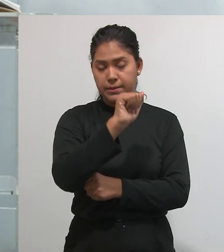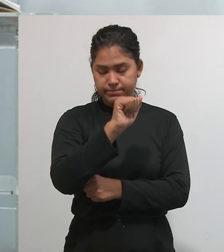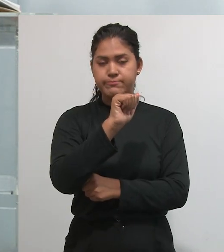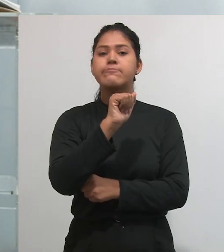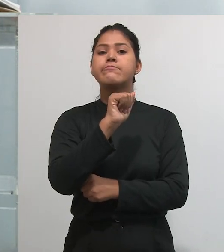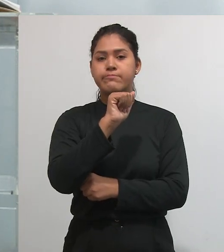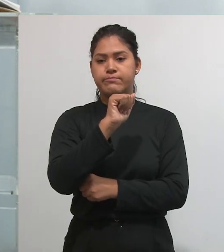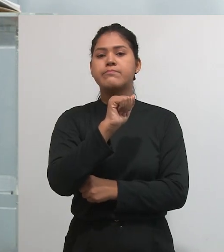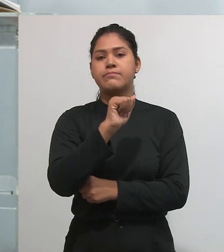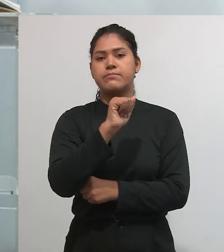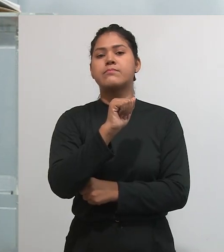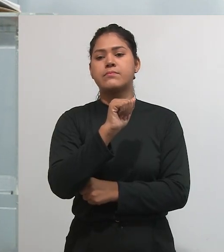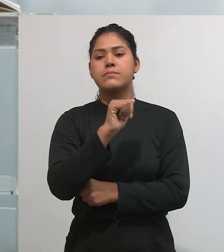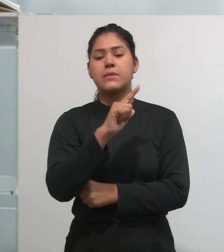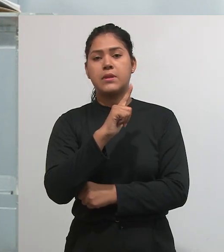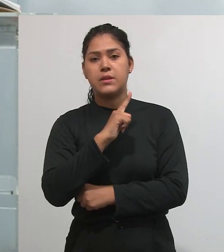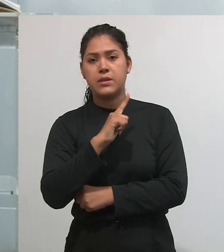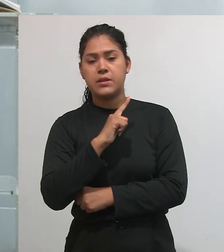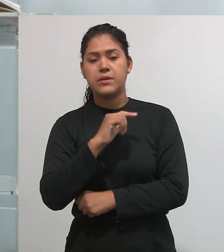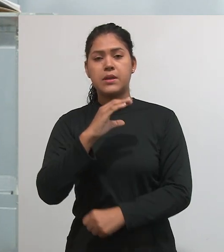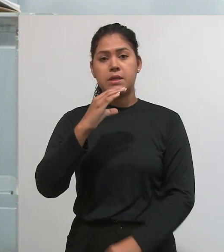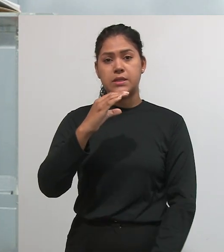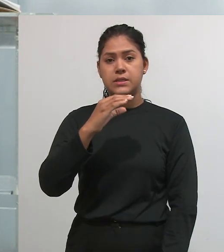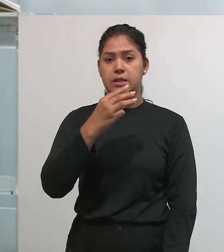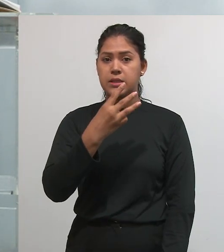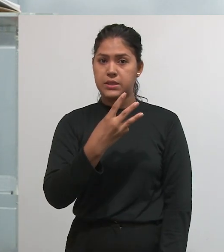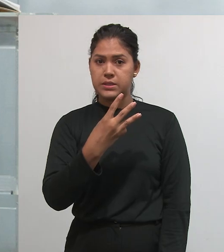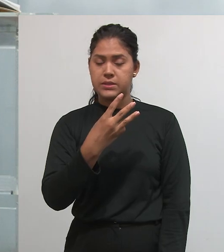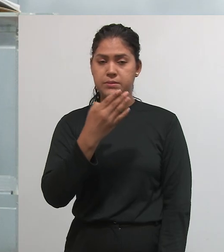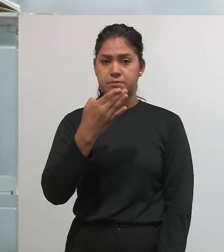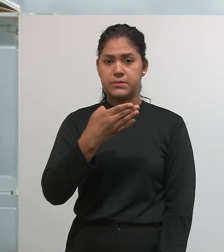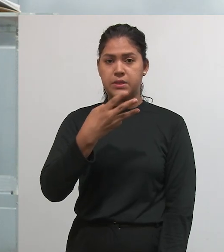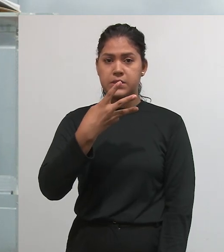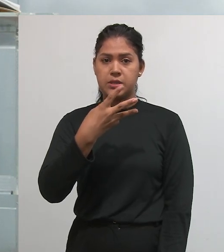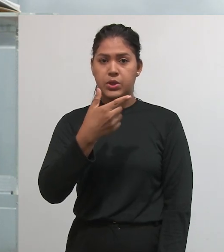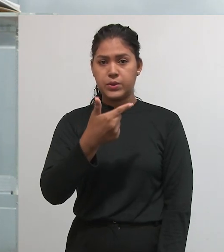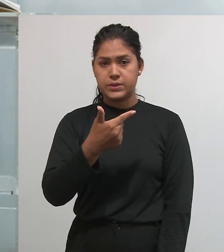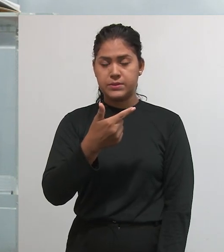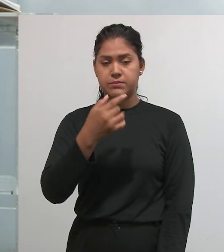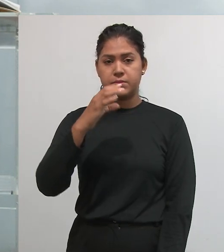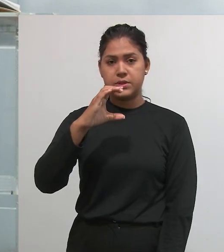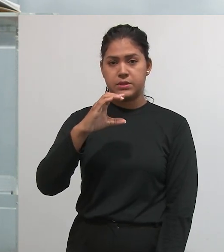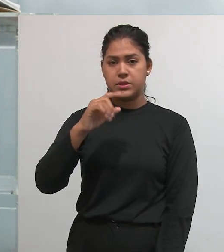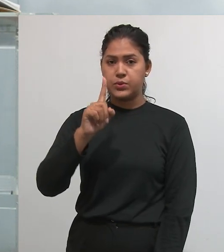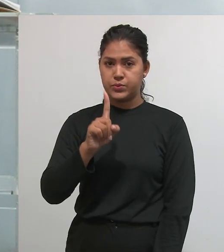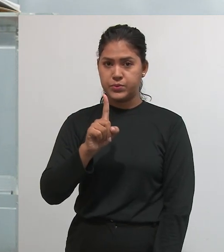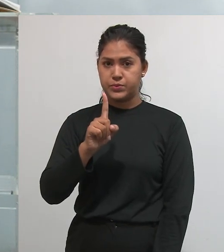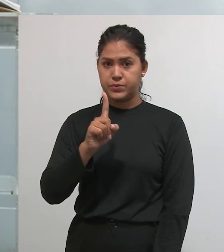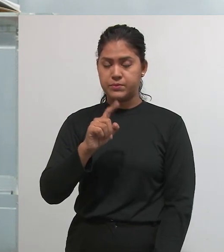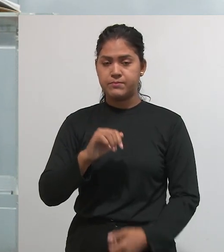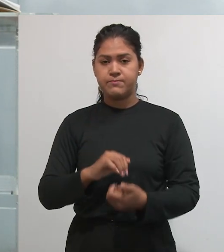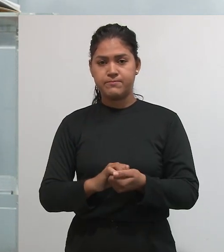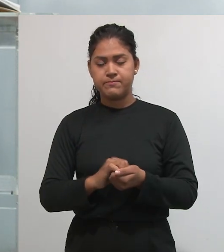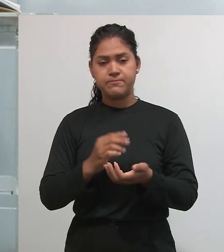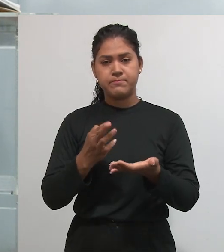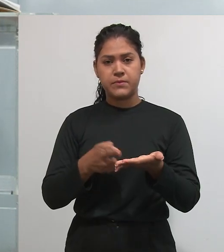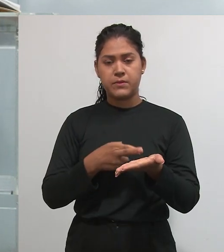temos as pesquisas C3, C2, C1. Revistas B4, B3, B2,